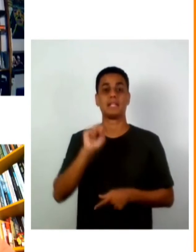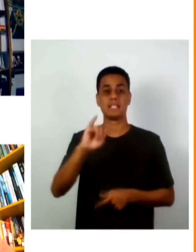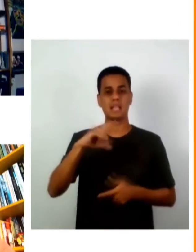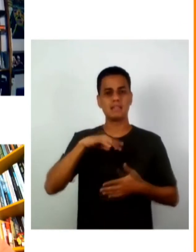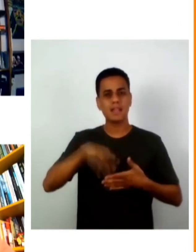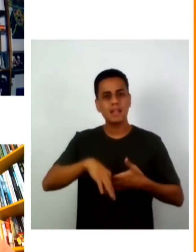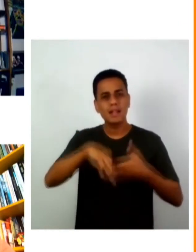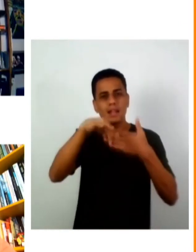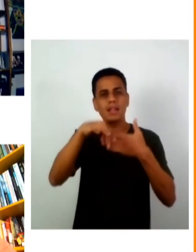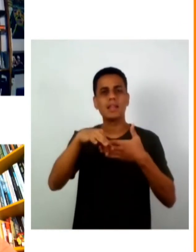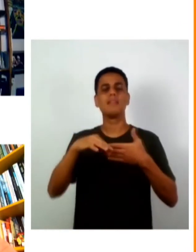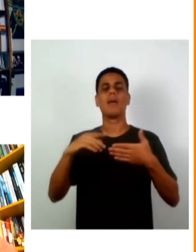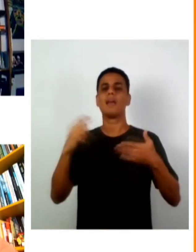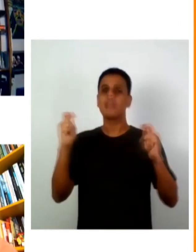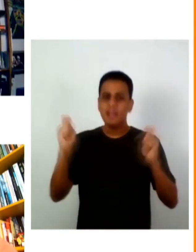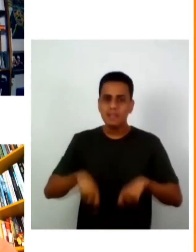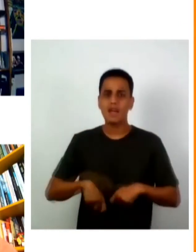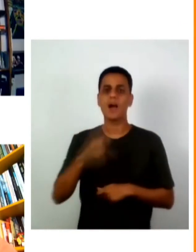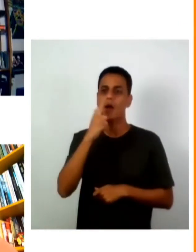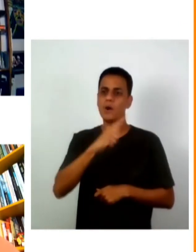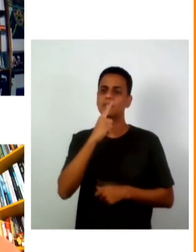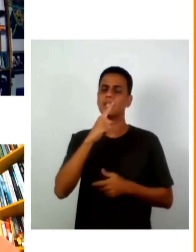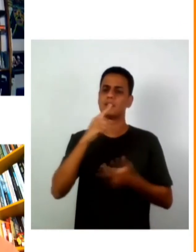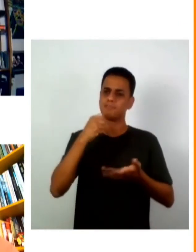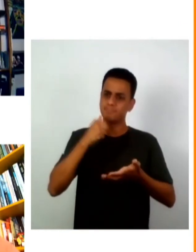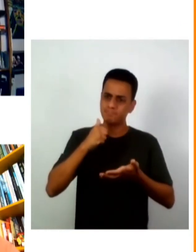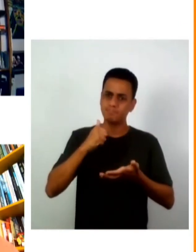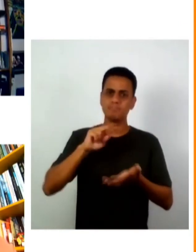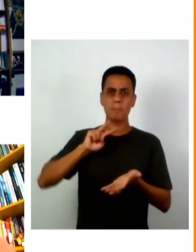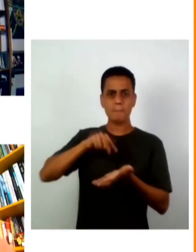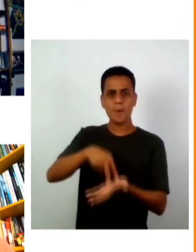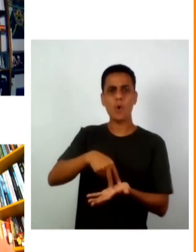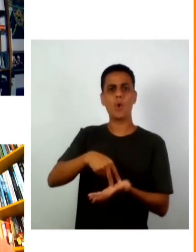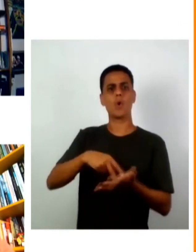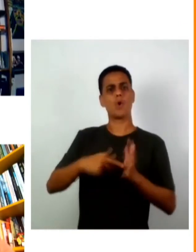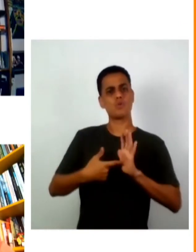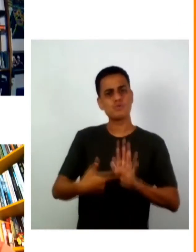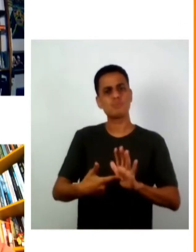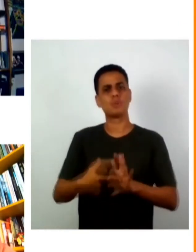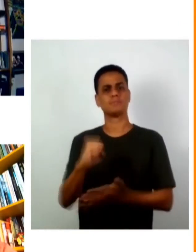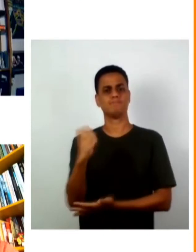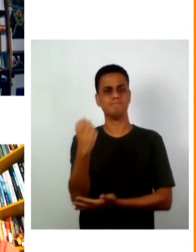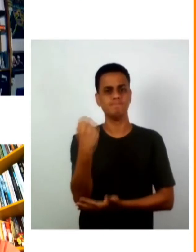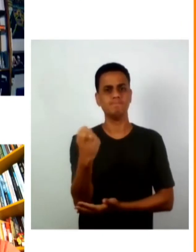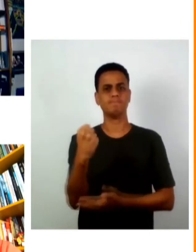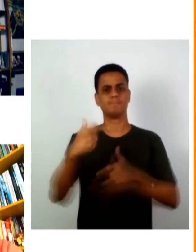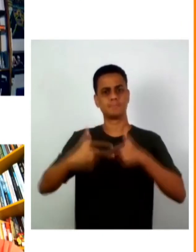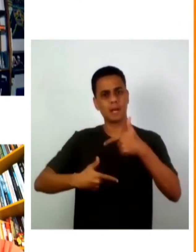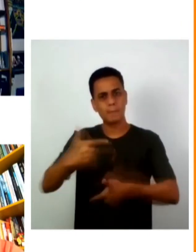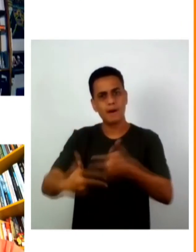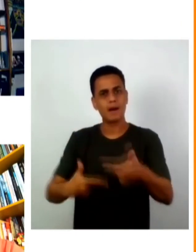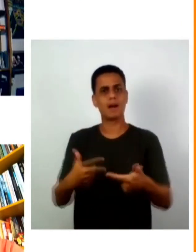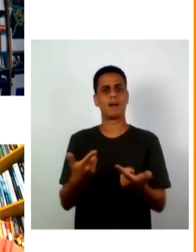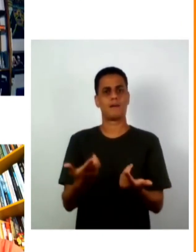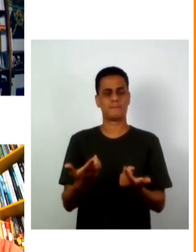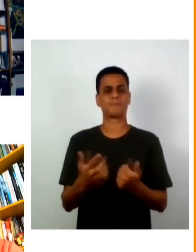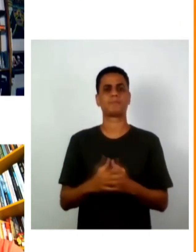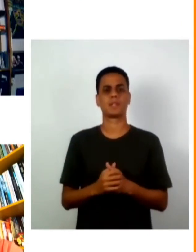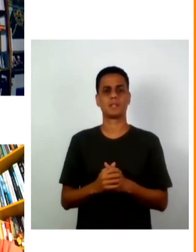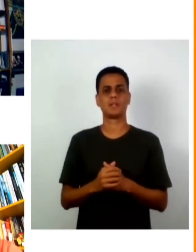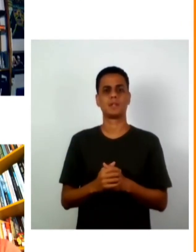líderes que com clareza possam estabelecer o seu lugar os seus lugares de sentido